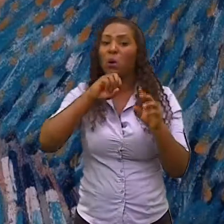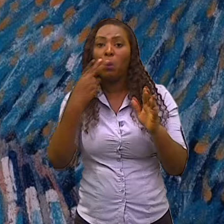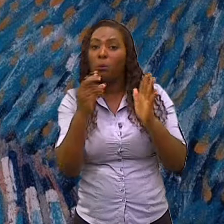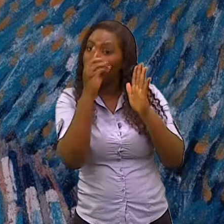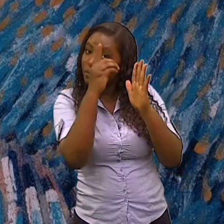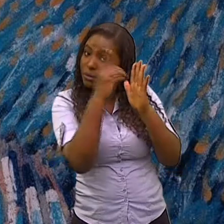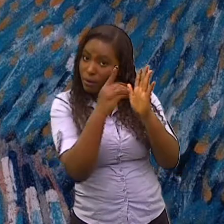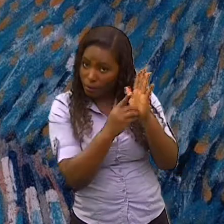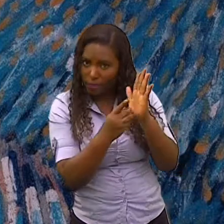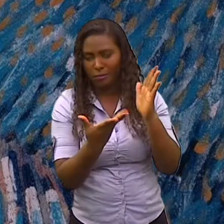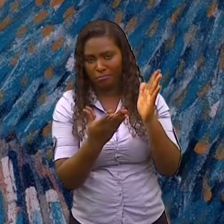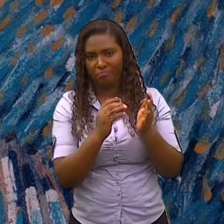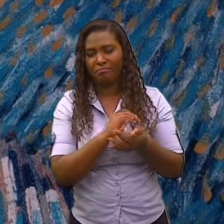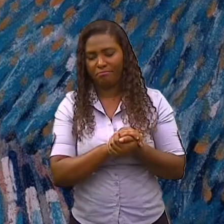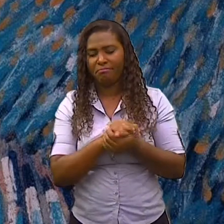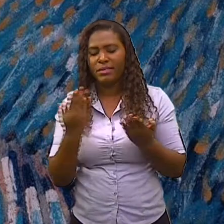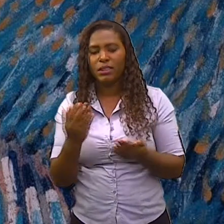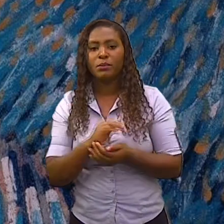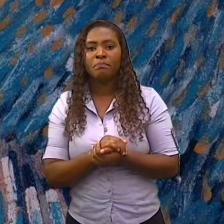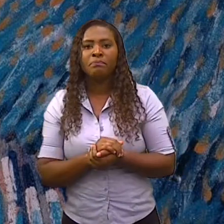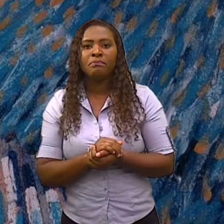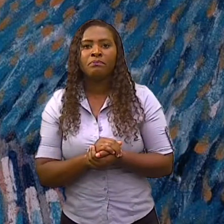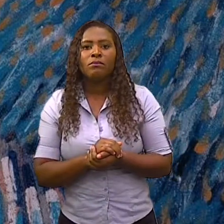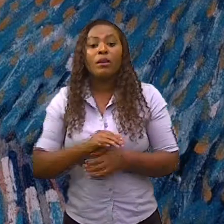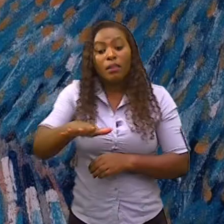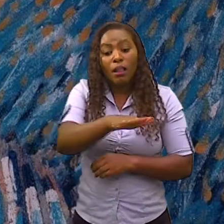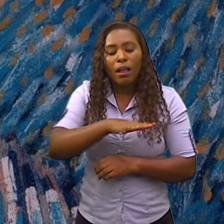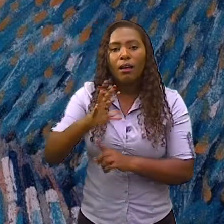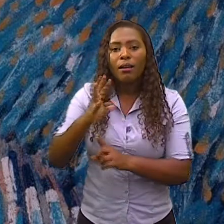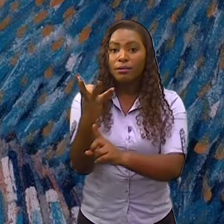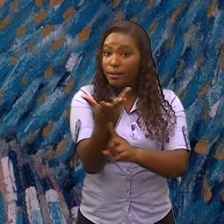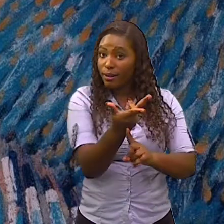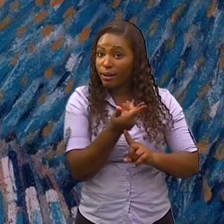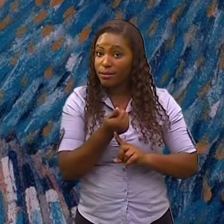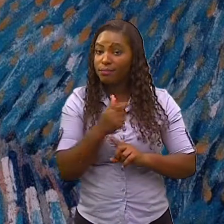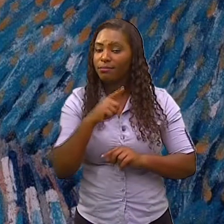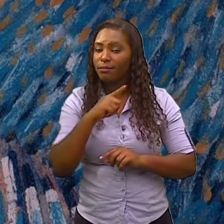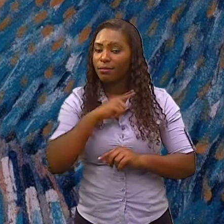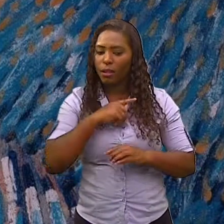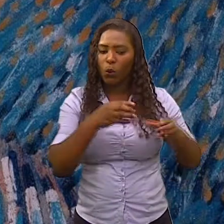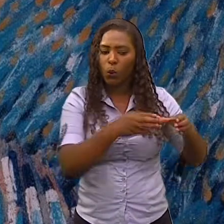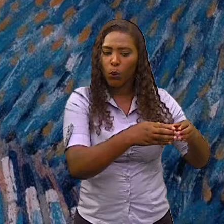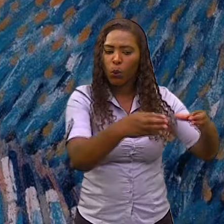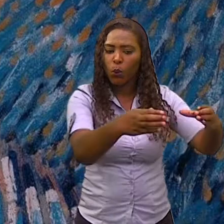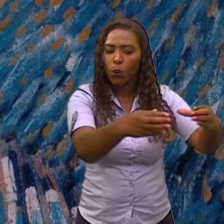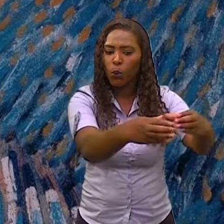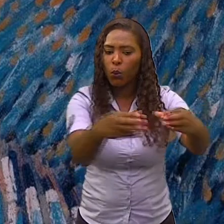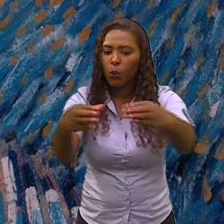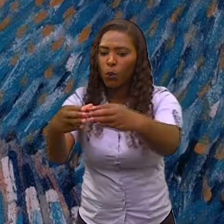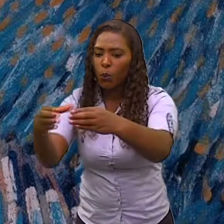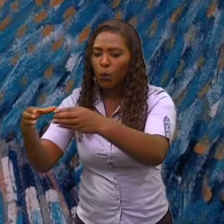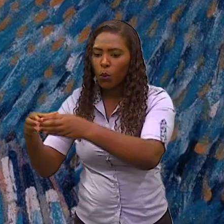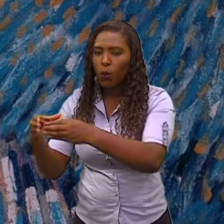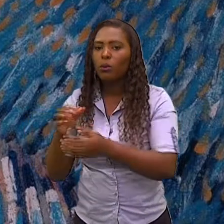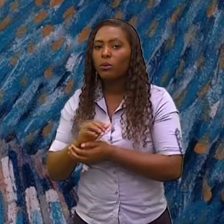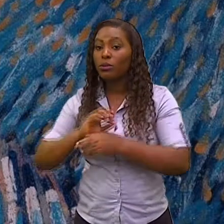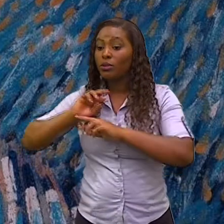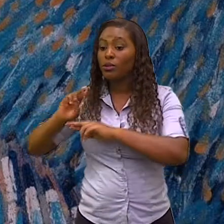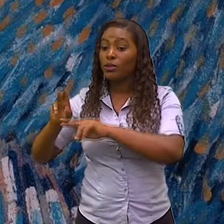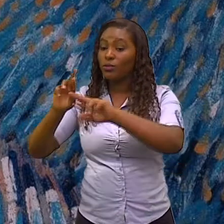existem correntes, podemos dizer assim, de artistas, seja esse, pode ser ele da pintura,